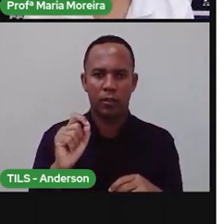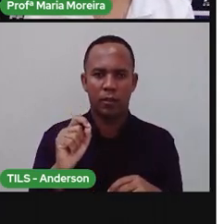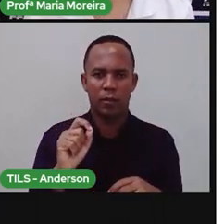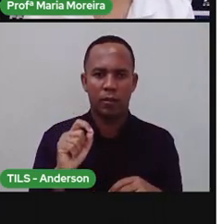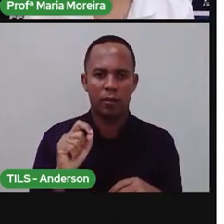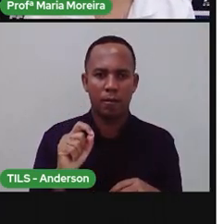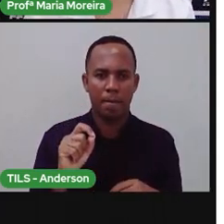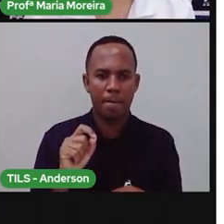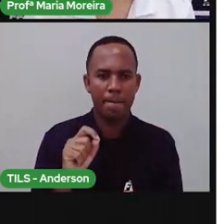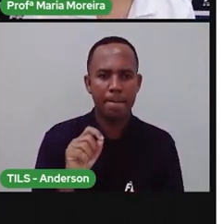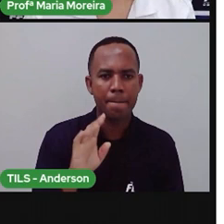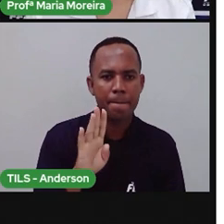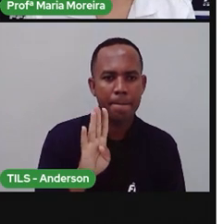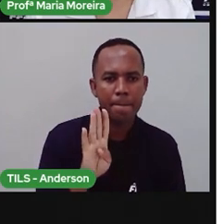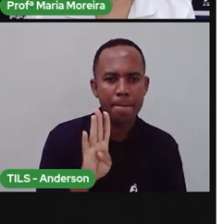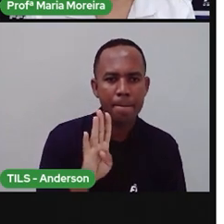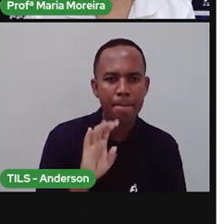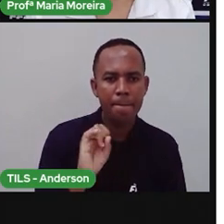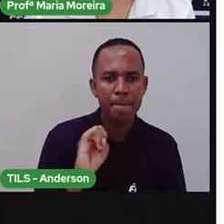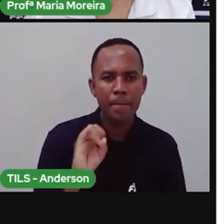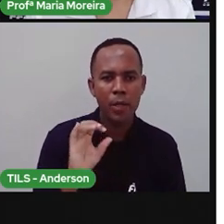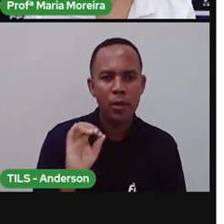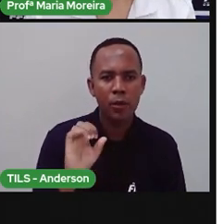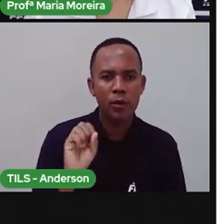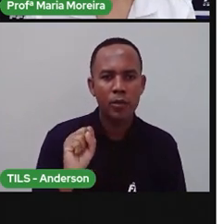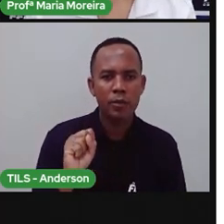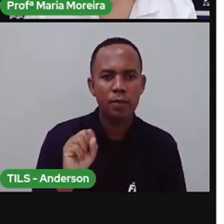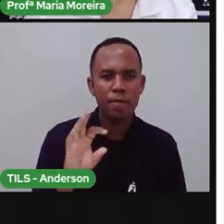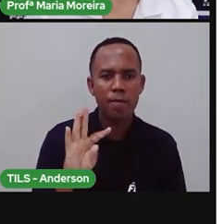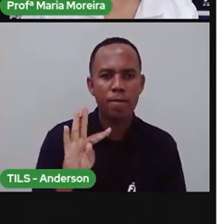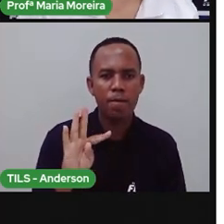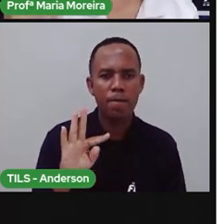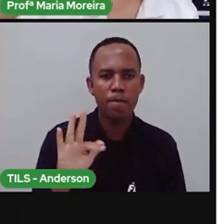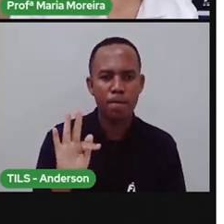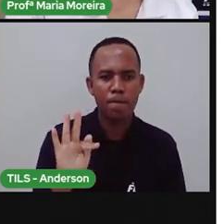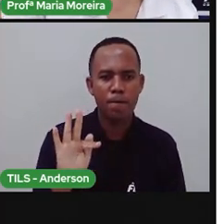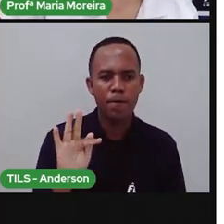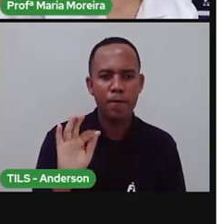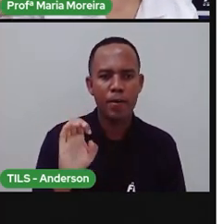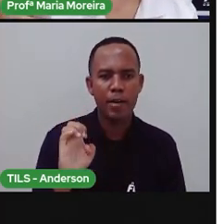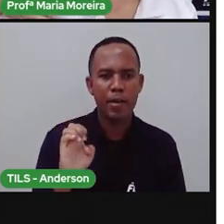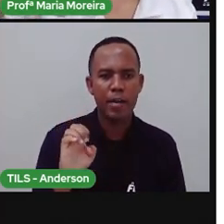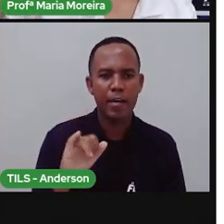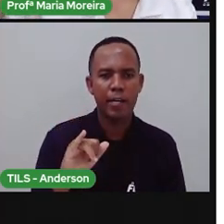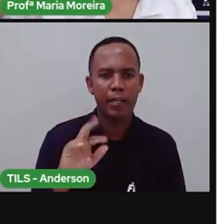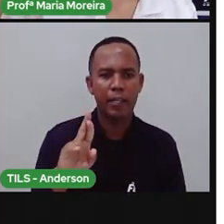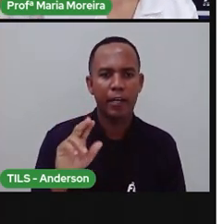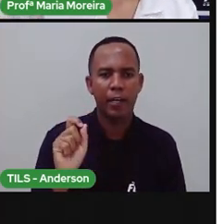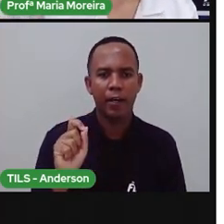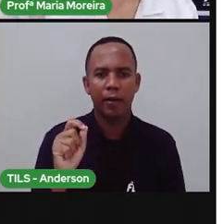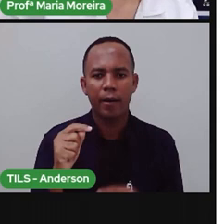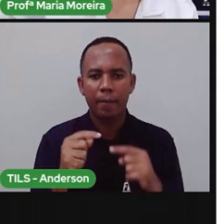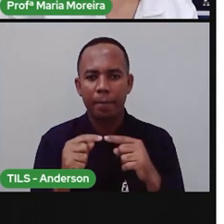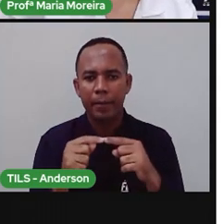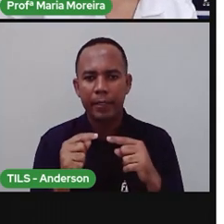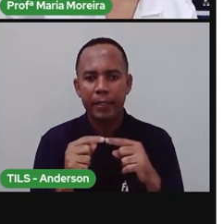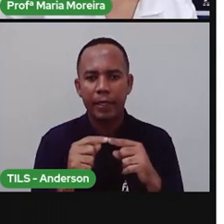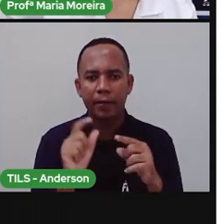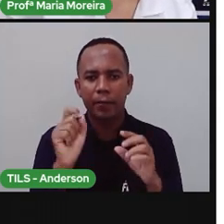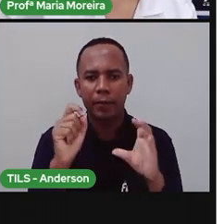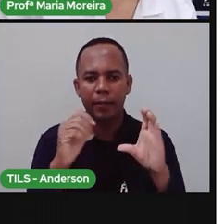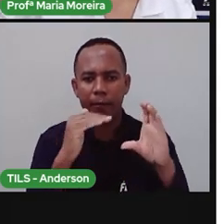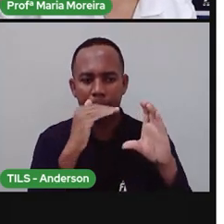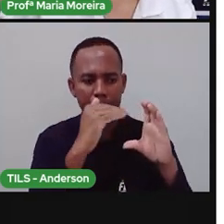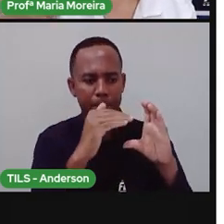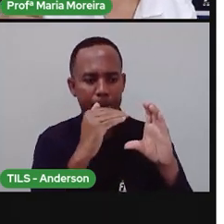seria essa biosfera? A biosfera, ela seria dividida em atmosfera,